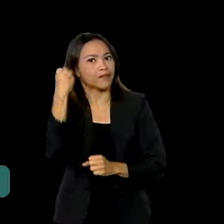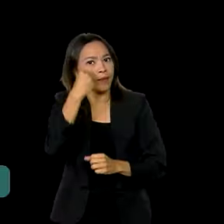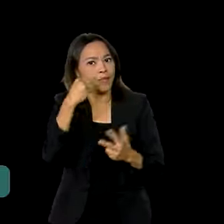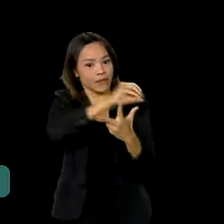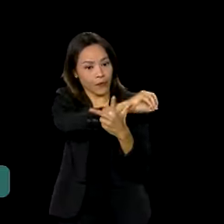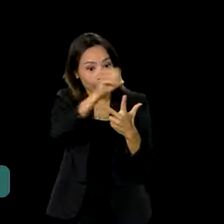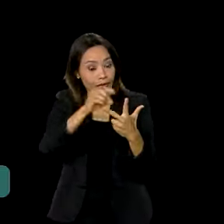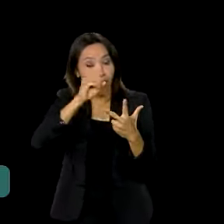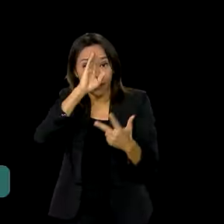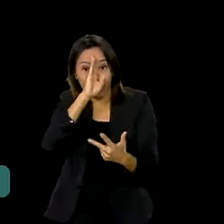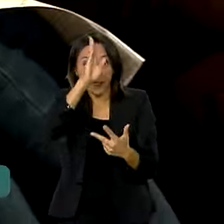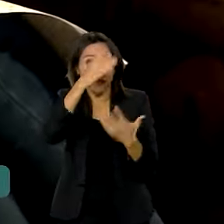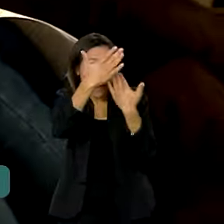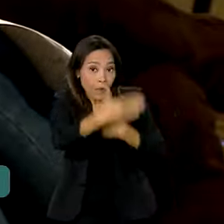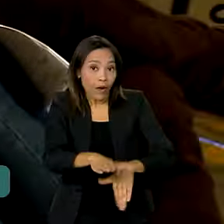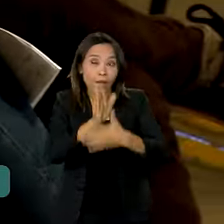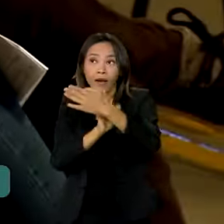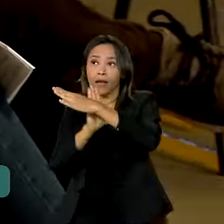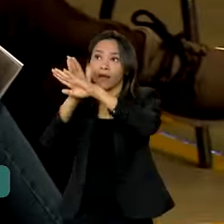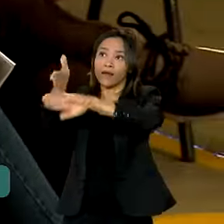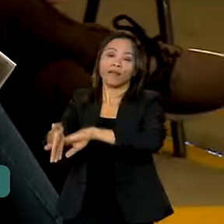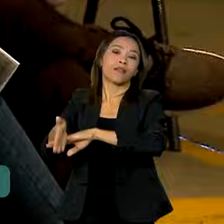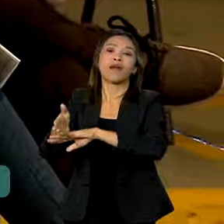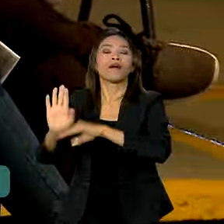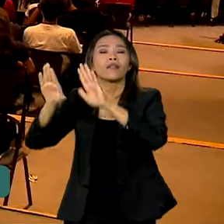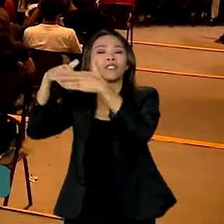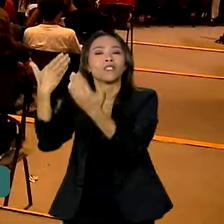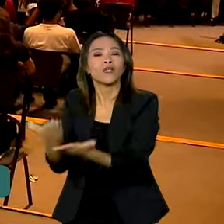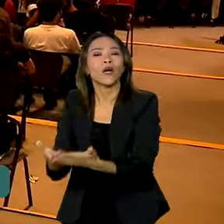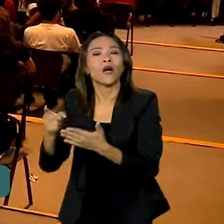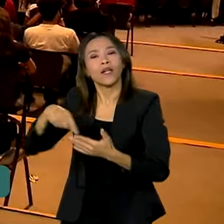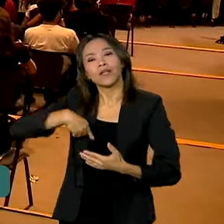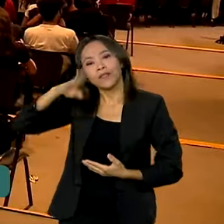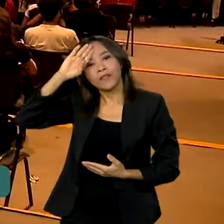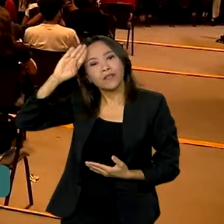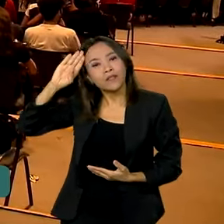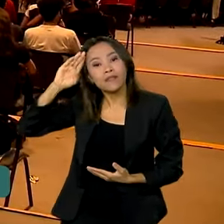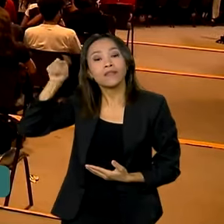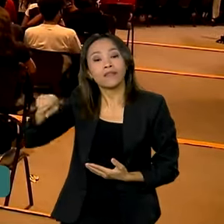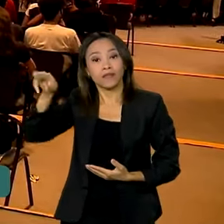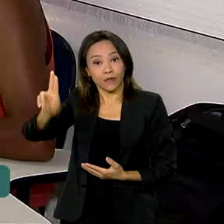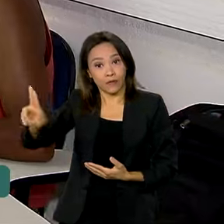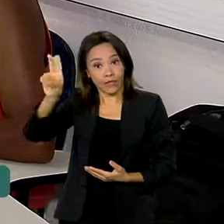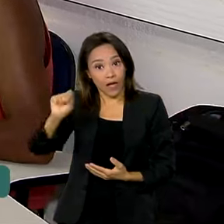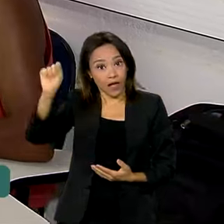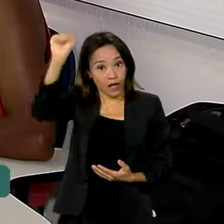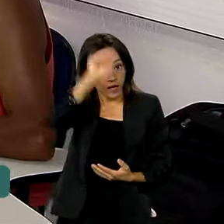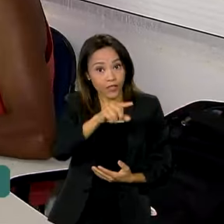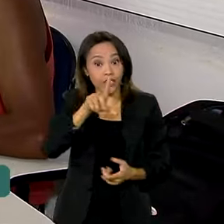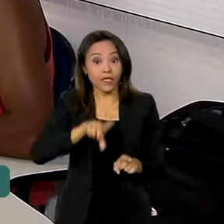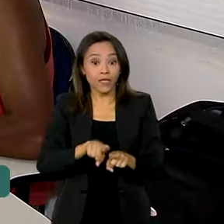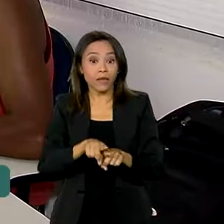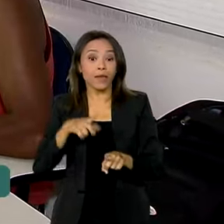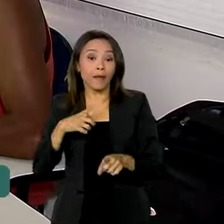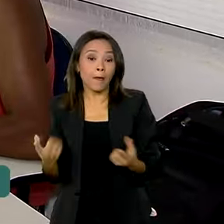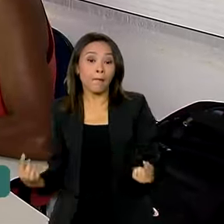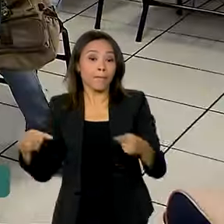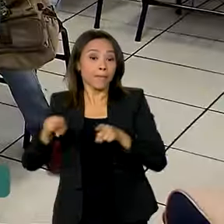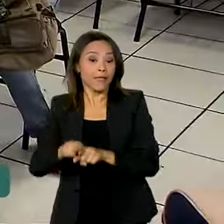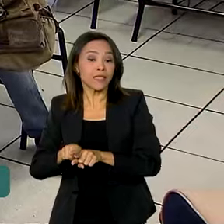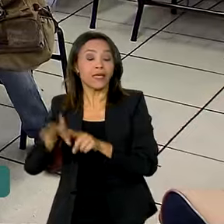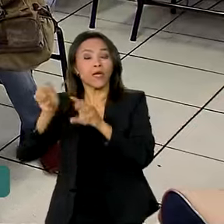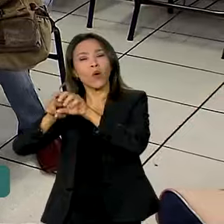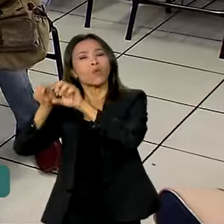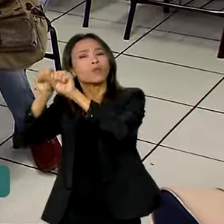porta de entrada para a educação superior no Brasil. Em parceria com o Sistema de Seleção Unificada, SISU,